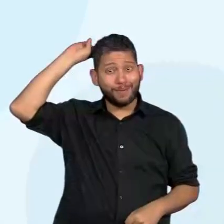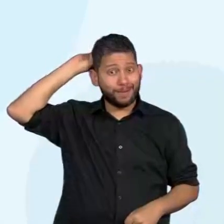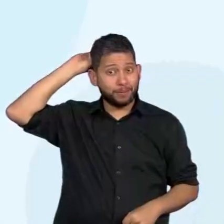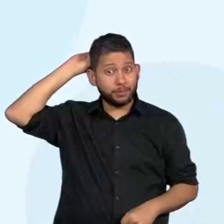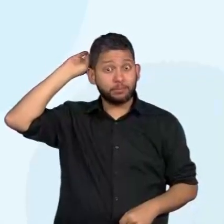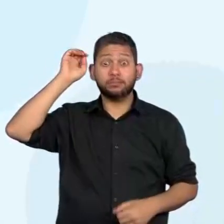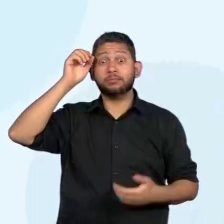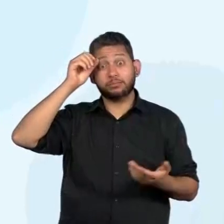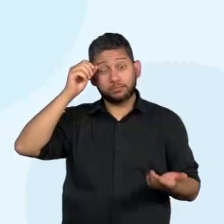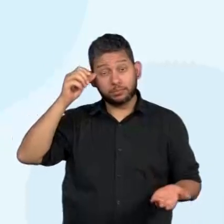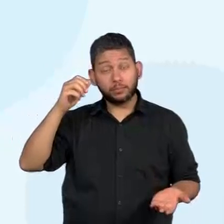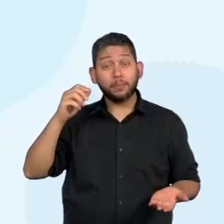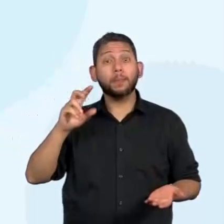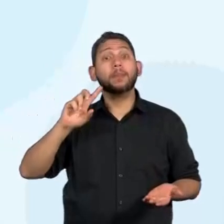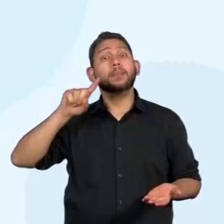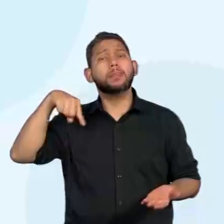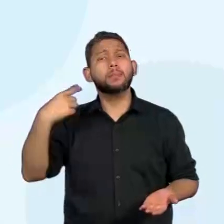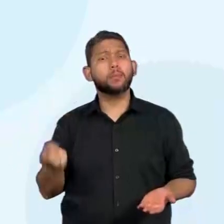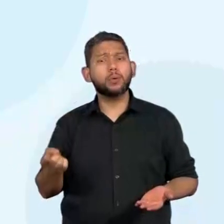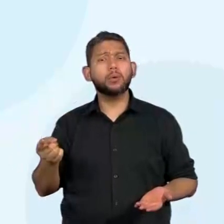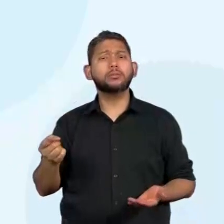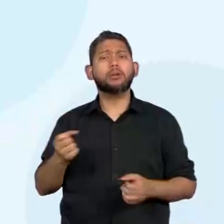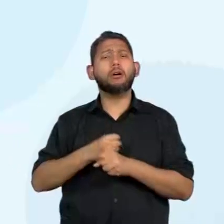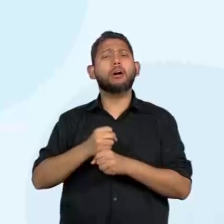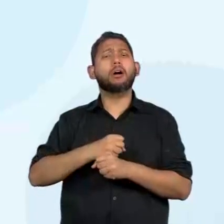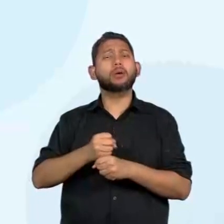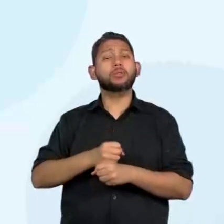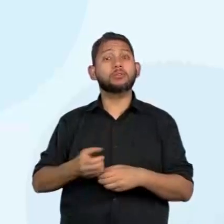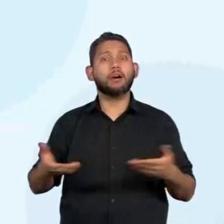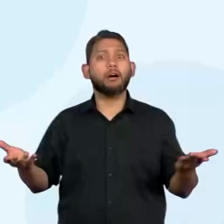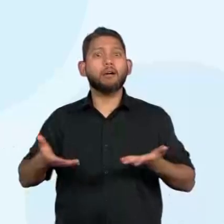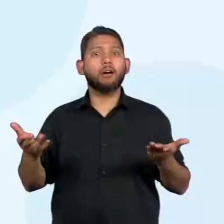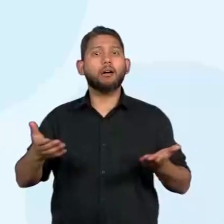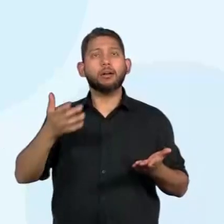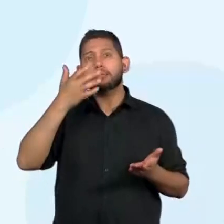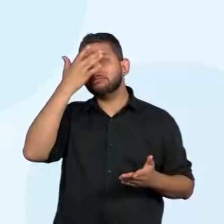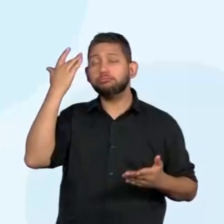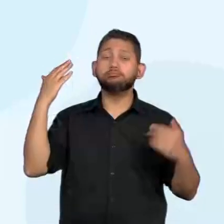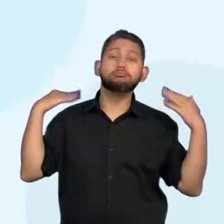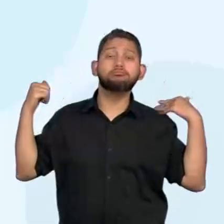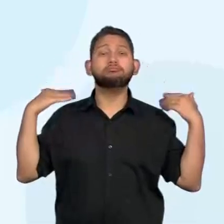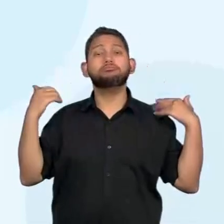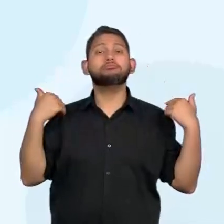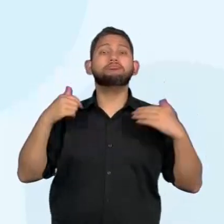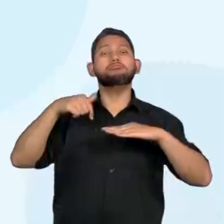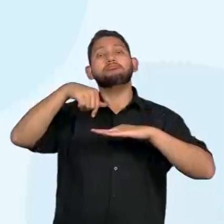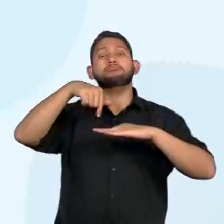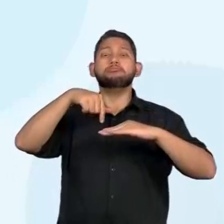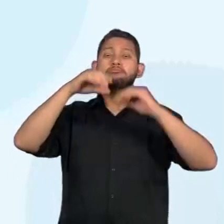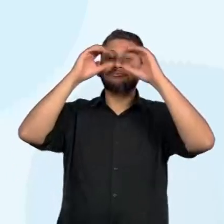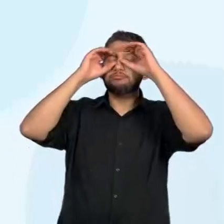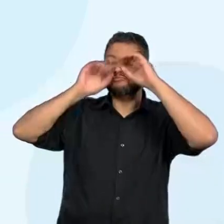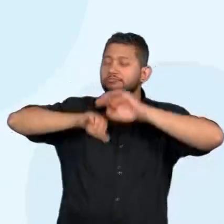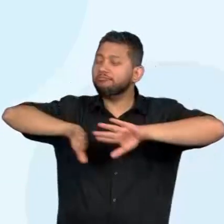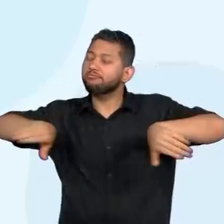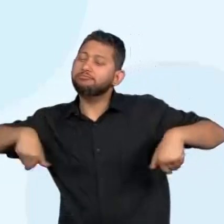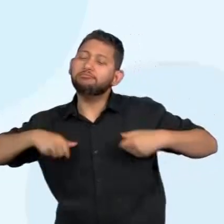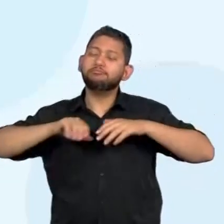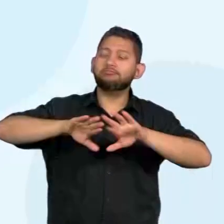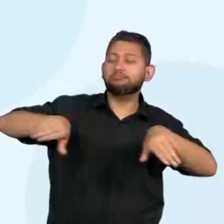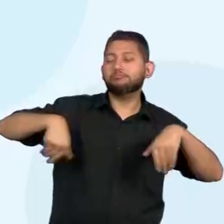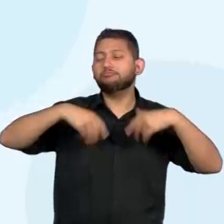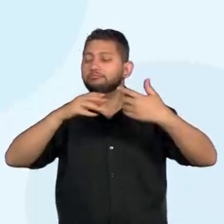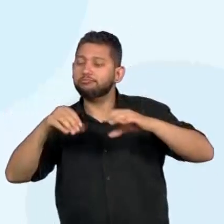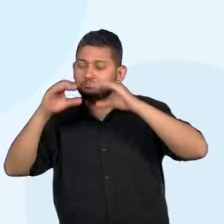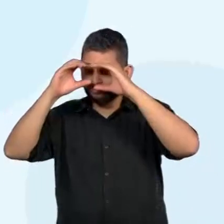mergulho. E por que aí esse tesouro foi escondido? Já no subtítulo já é respondido. Foi escondido